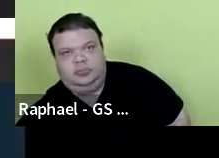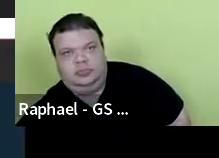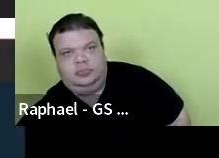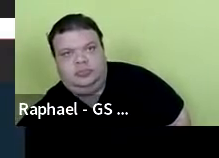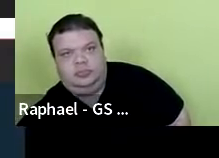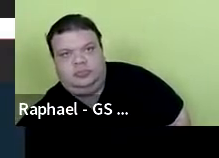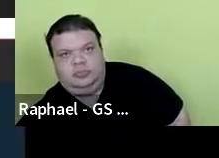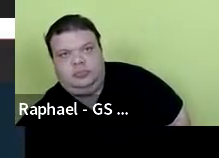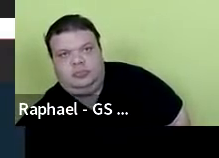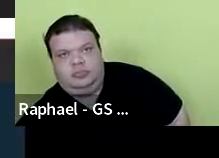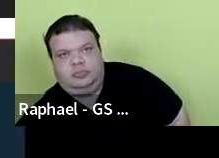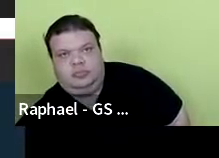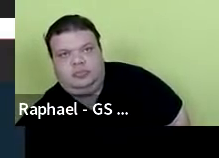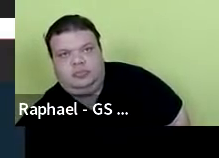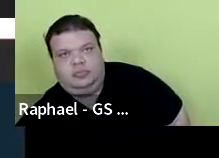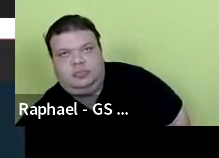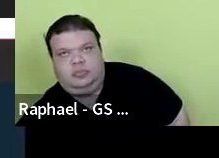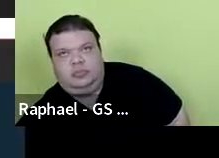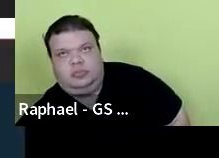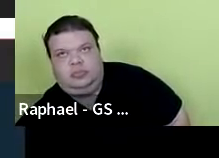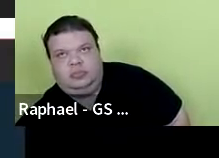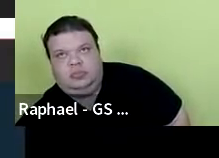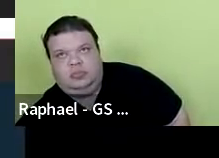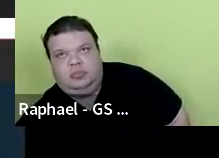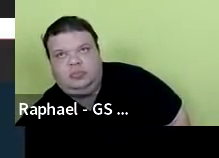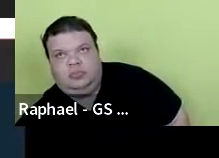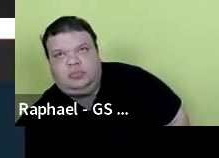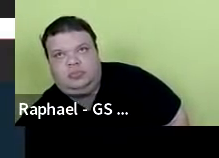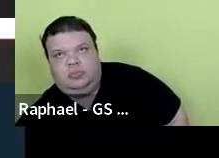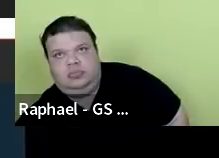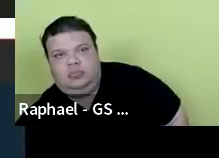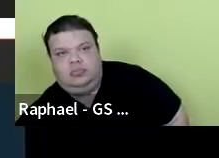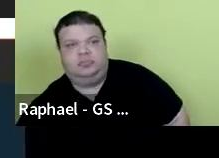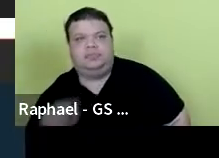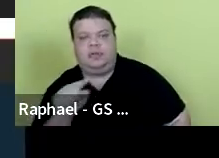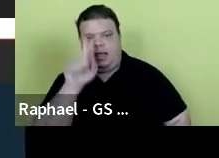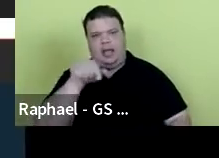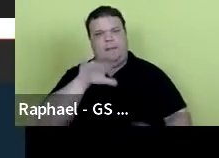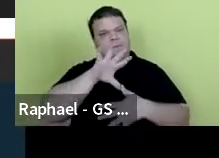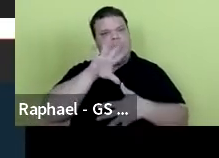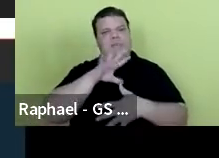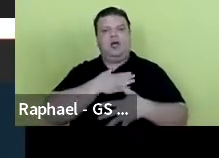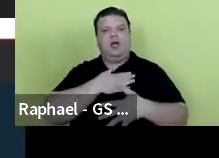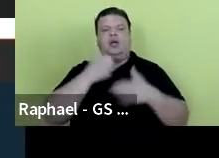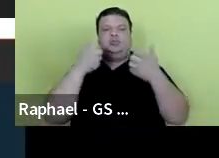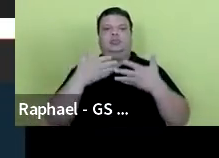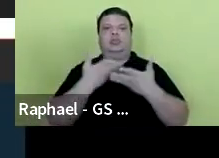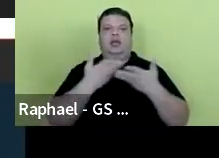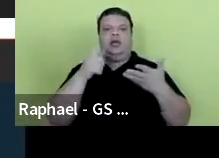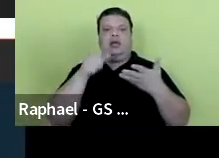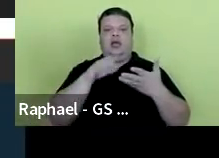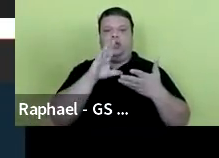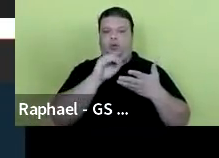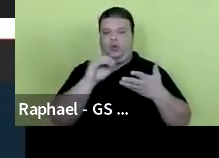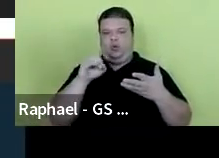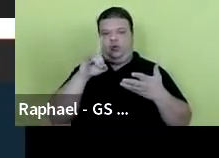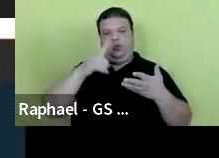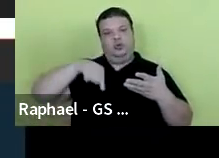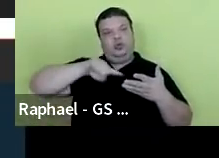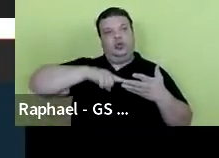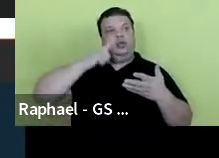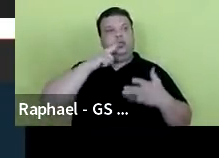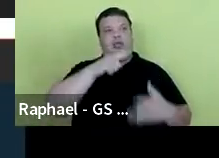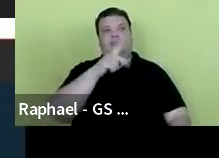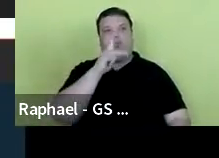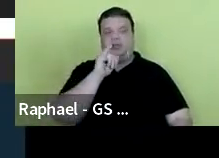gostamos sempre de apresentar para mostrar a distribuição de as coordenações pelo Brasil que temos PIBIC e